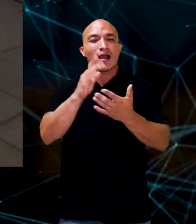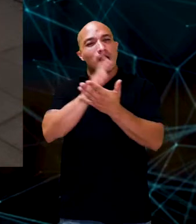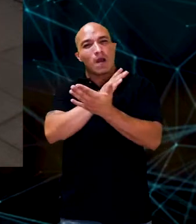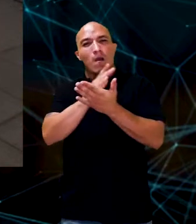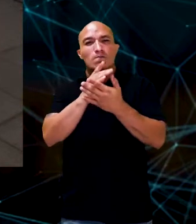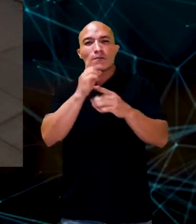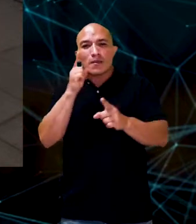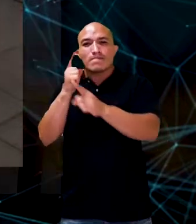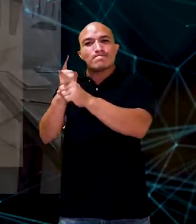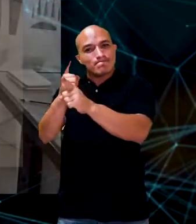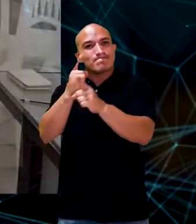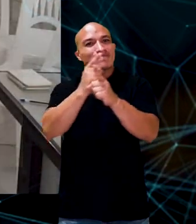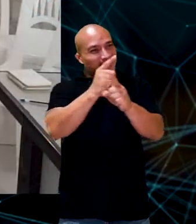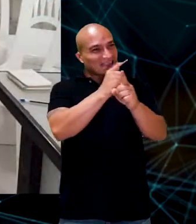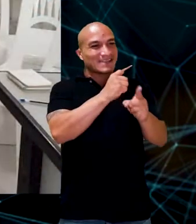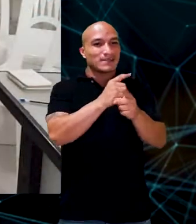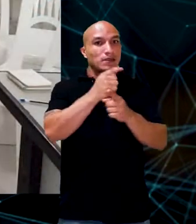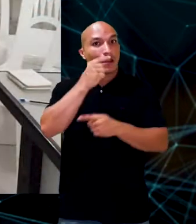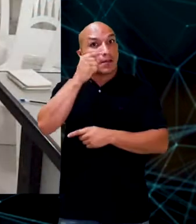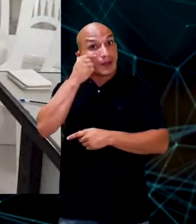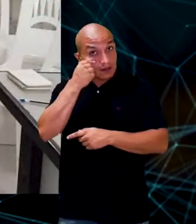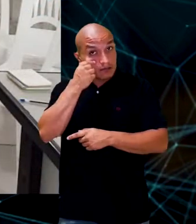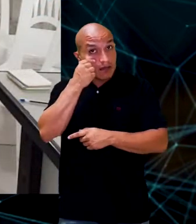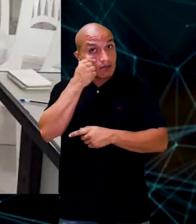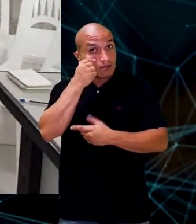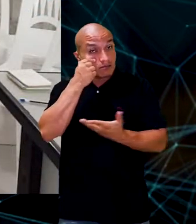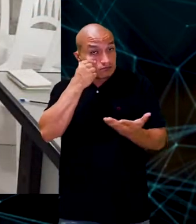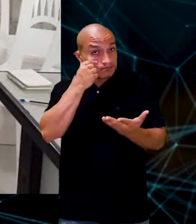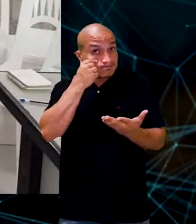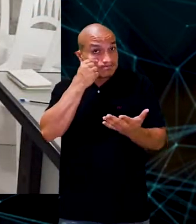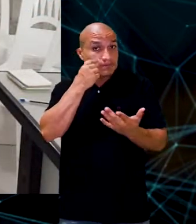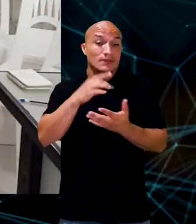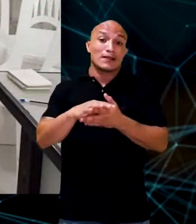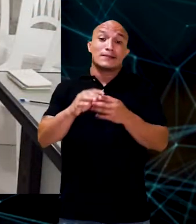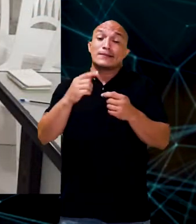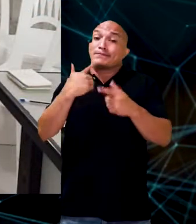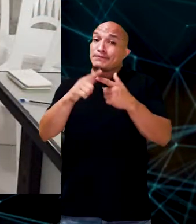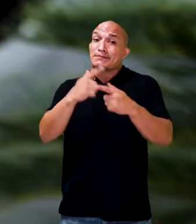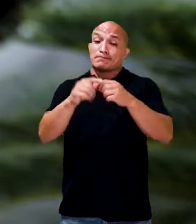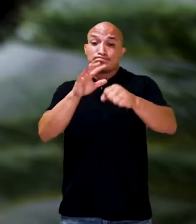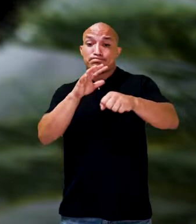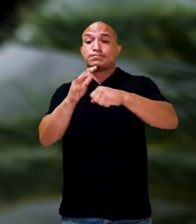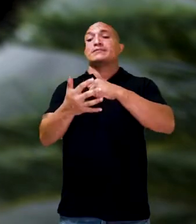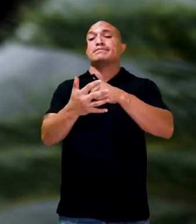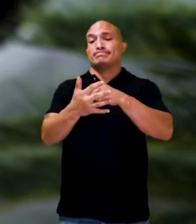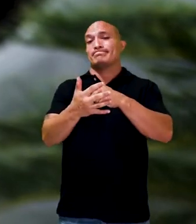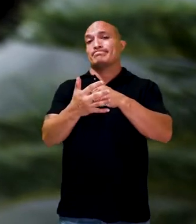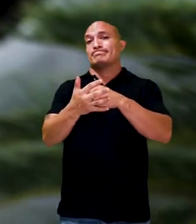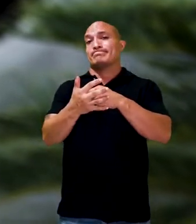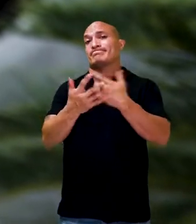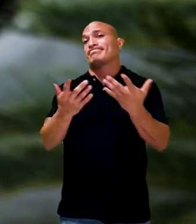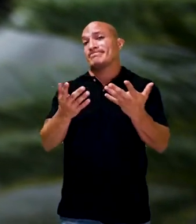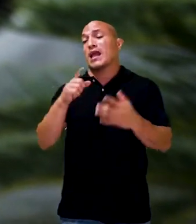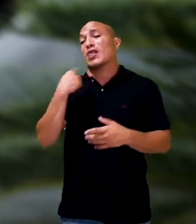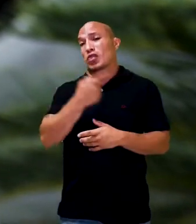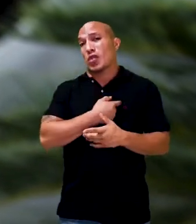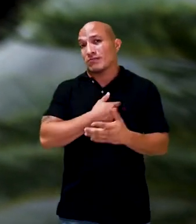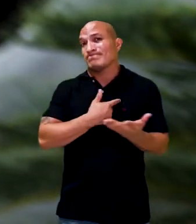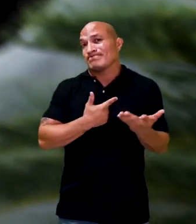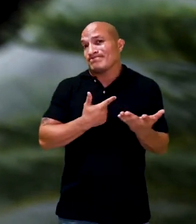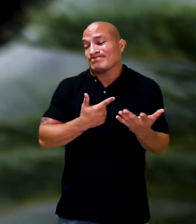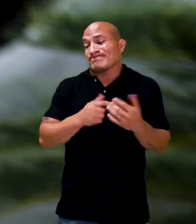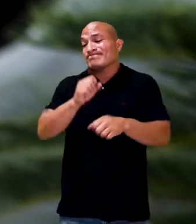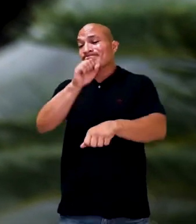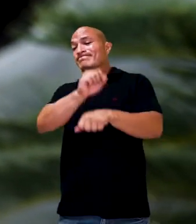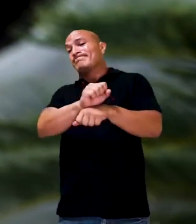conseguimos realizar alguns encontros ainda de forma presencial. E veio o período pandêmico, nós